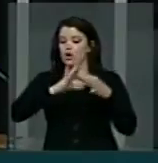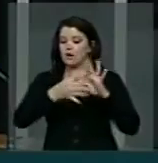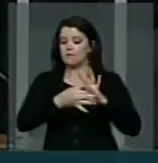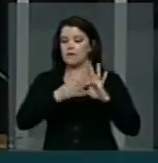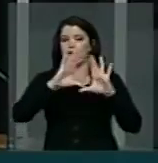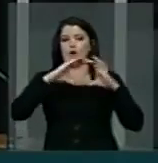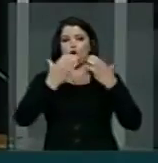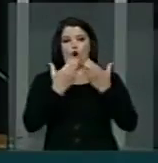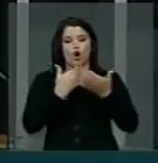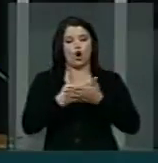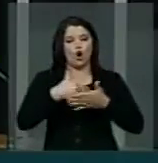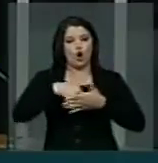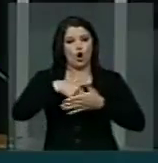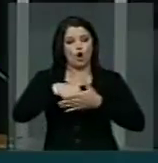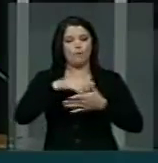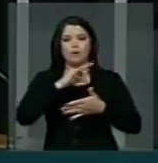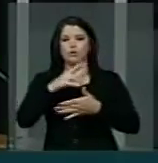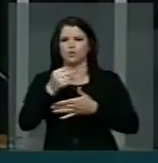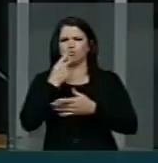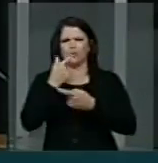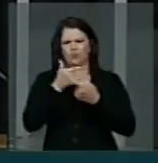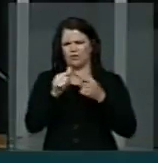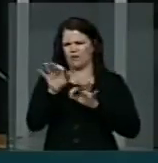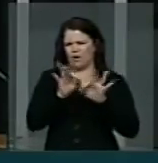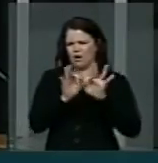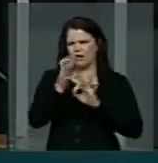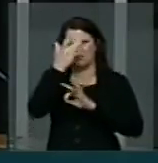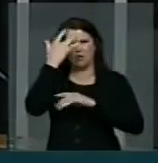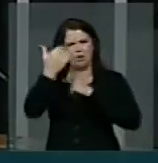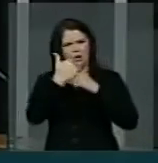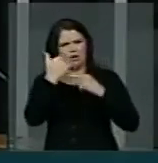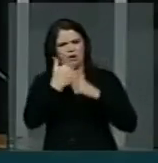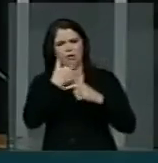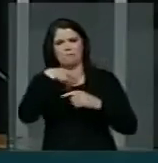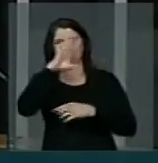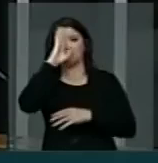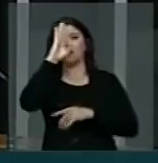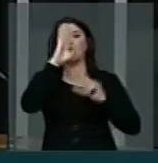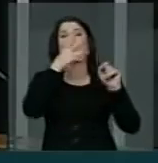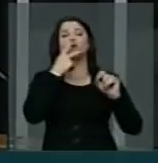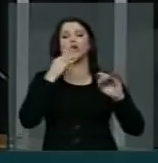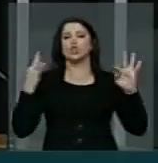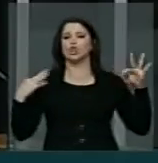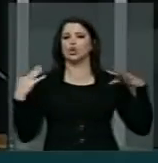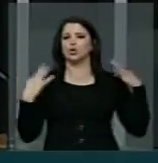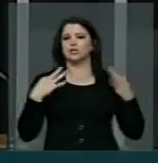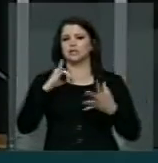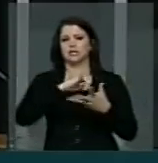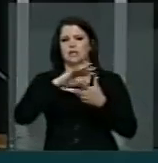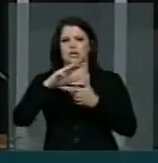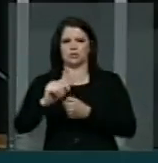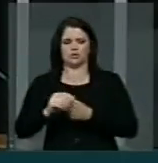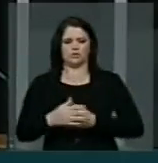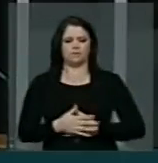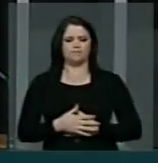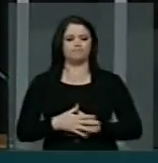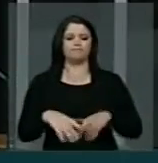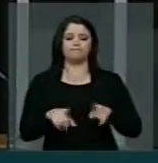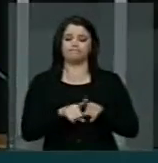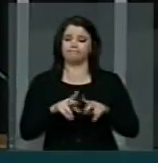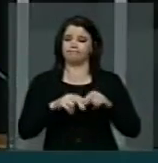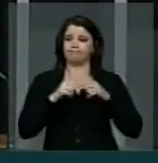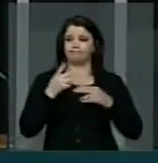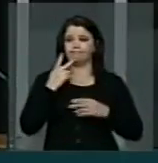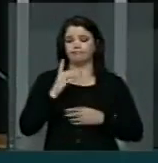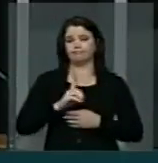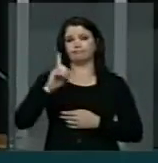Copa do Mundo, não estar preparado para receber principalmente o turista internacional. E, graças a